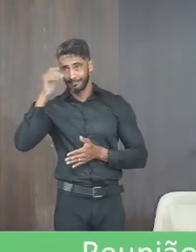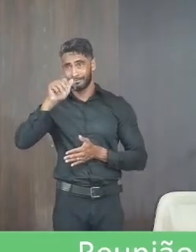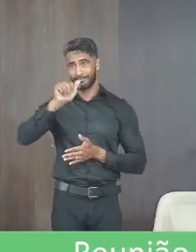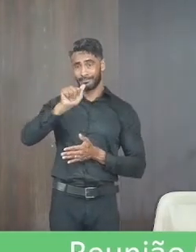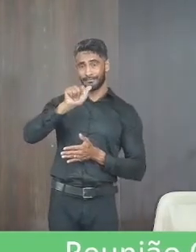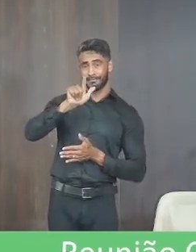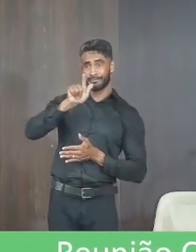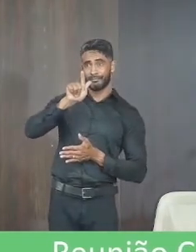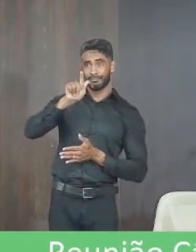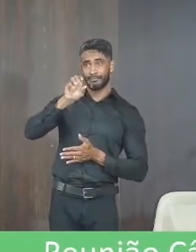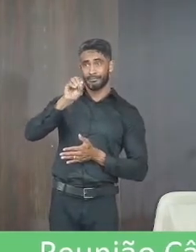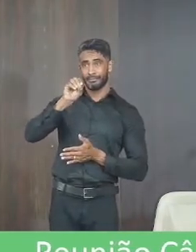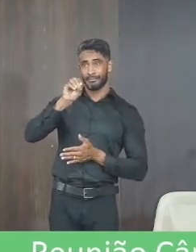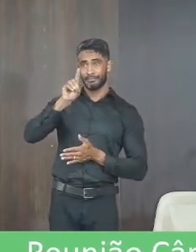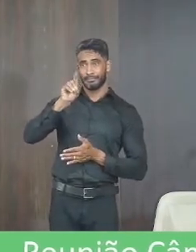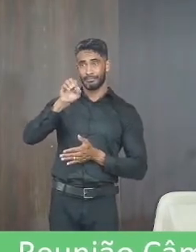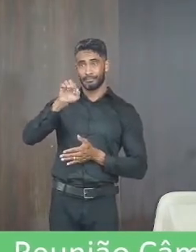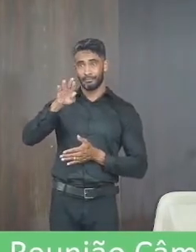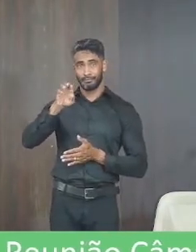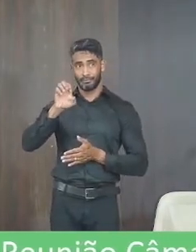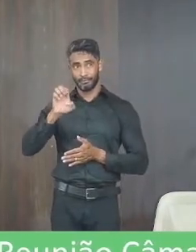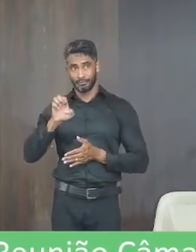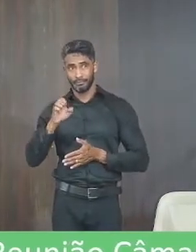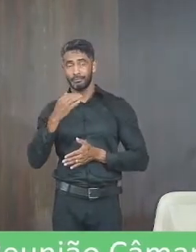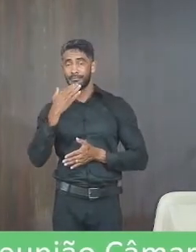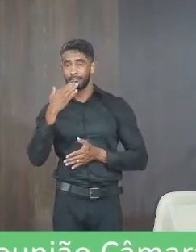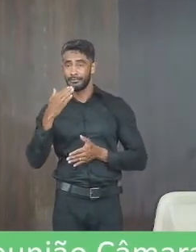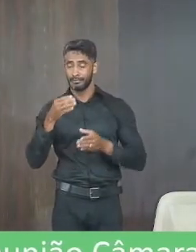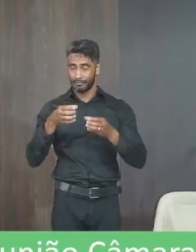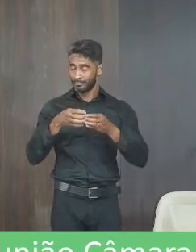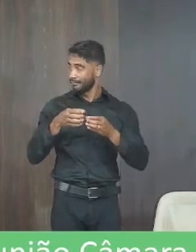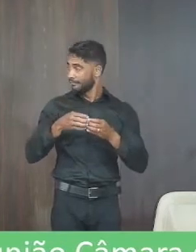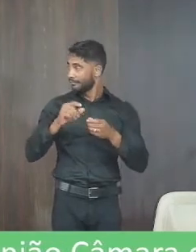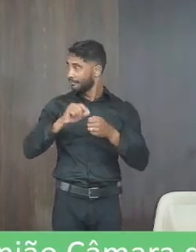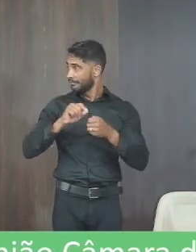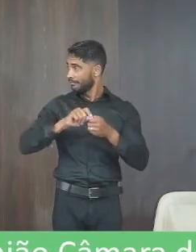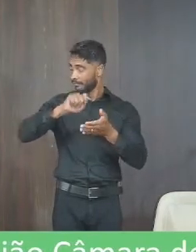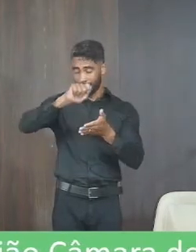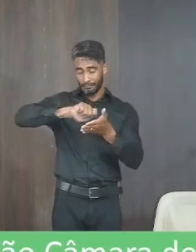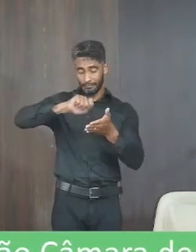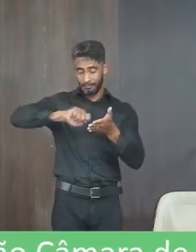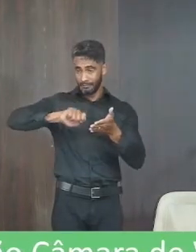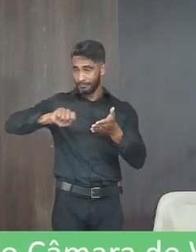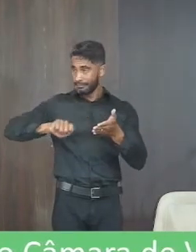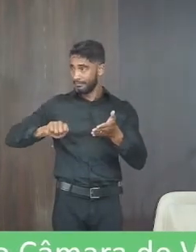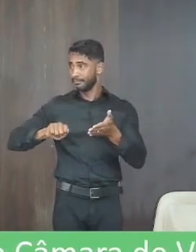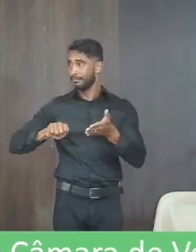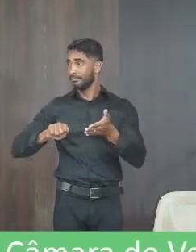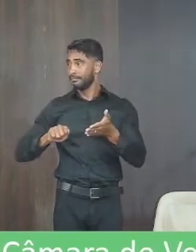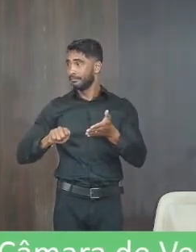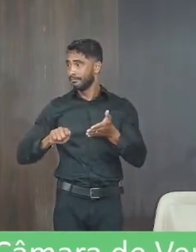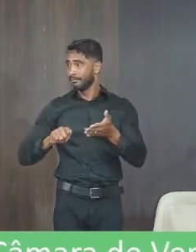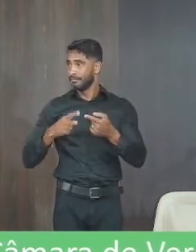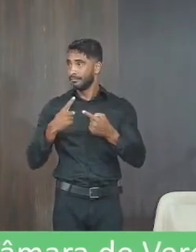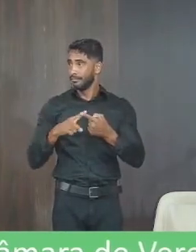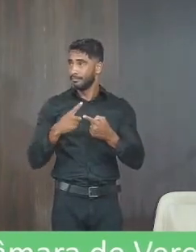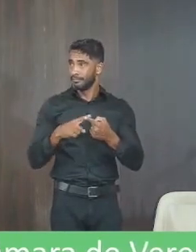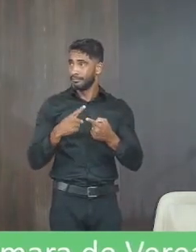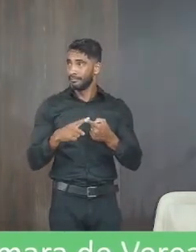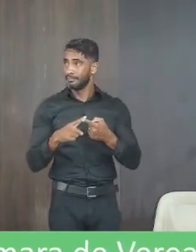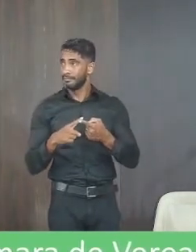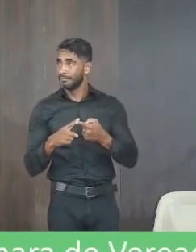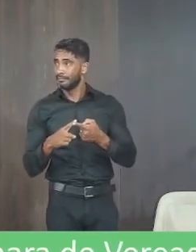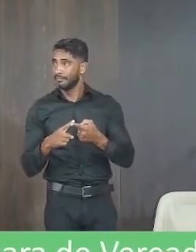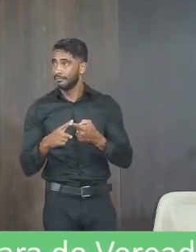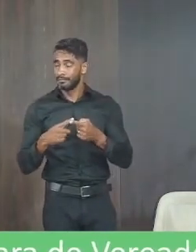vieram aqui trouxeram por escrito pedimos a comissão a comissão trouxe tudo por escrito então é isso a gente porque quando é principalmente